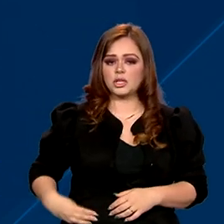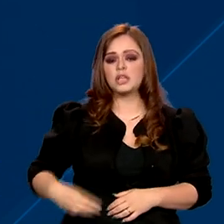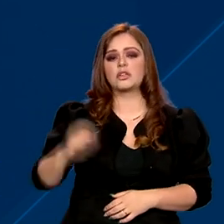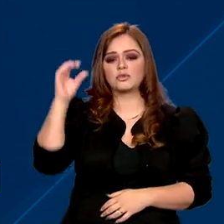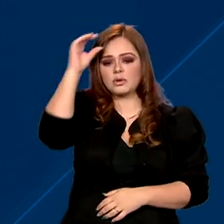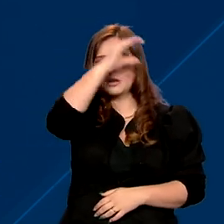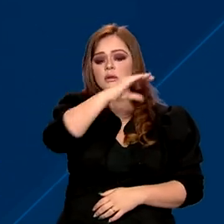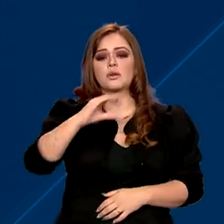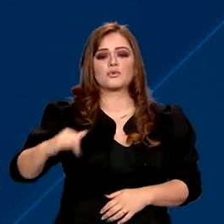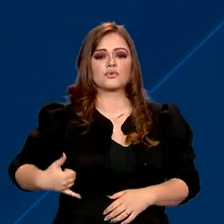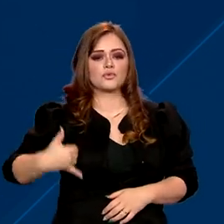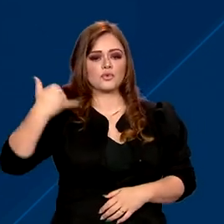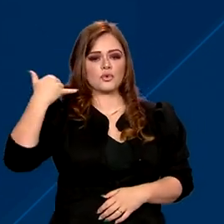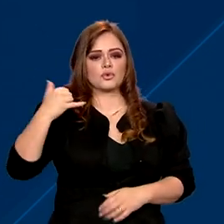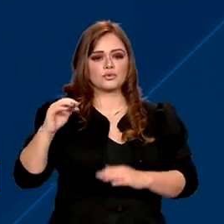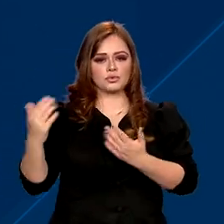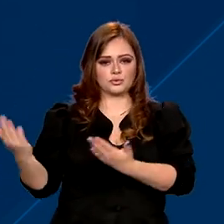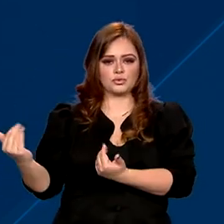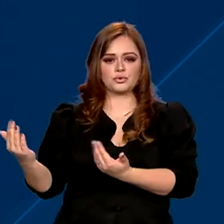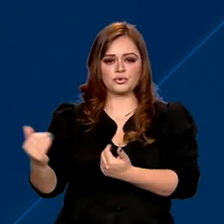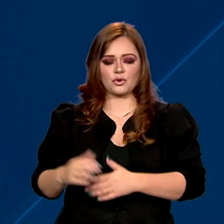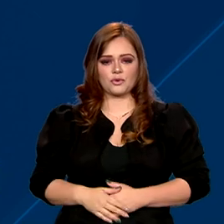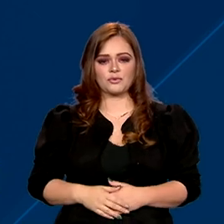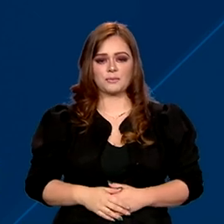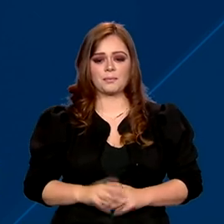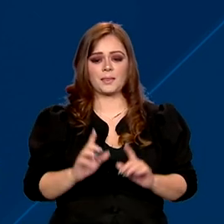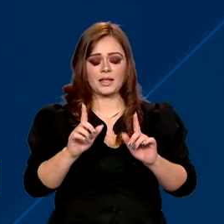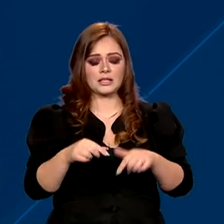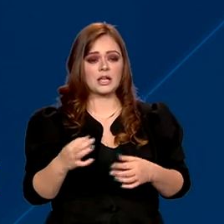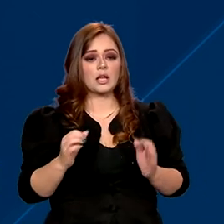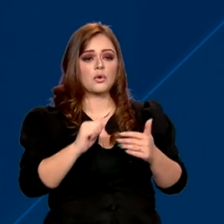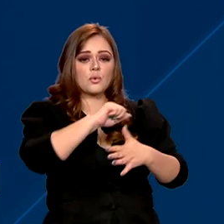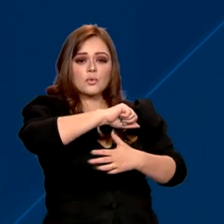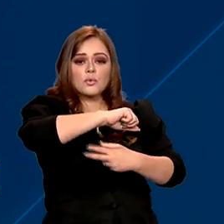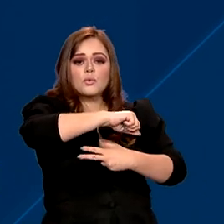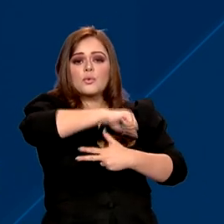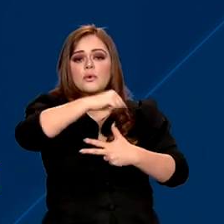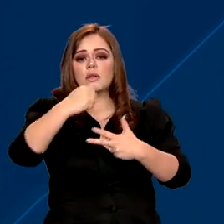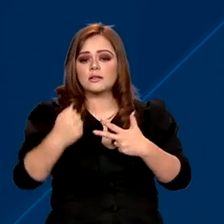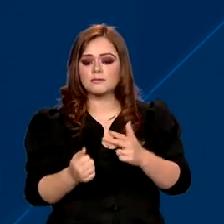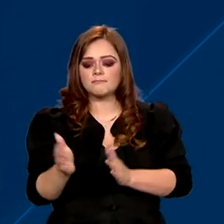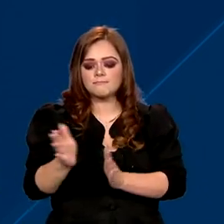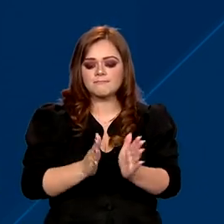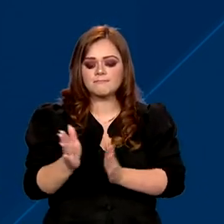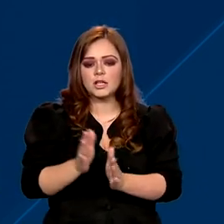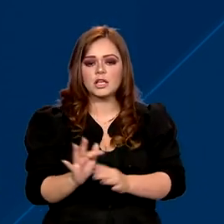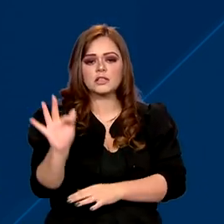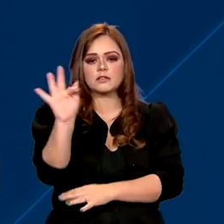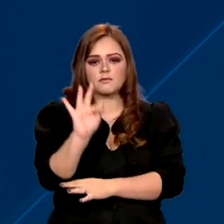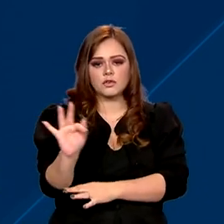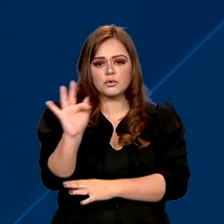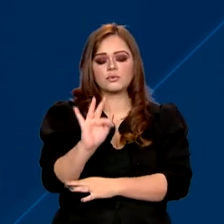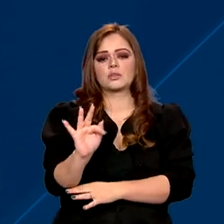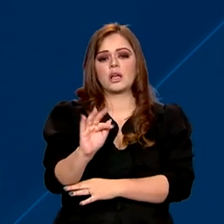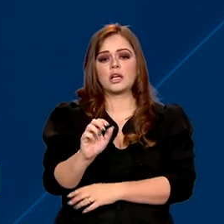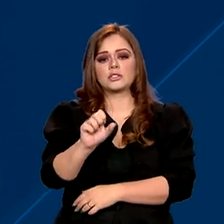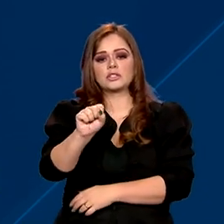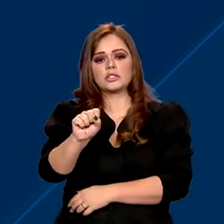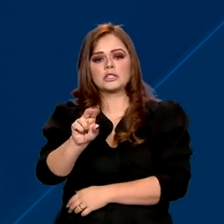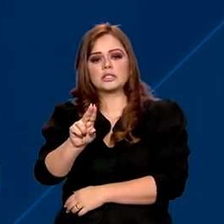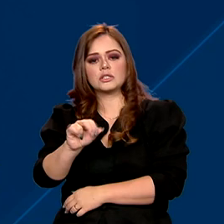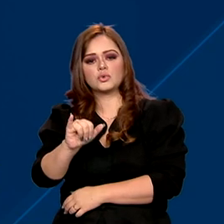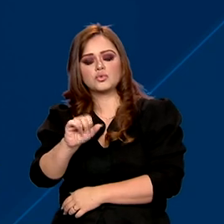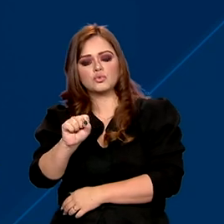juventude brasileira. É isso, presidente, é isso, primeira-dama, é o Enem que dá acesso ao ensino superior através do SISU, do Pão Unido, do FIES,